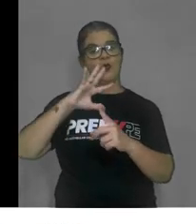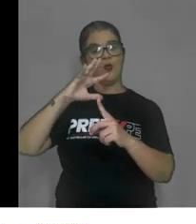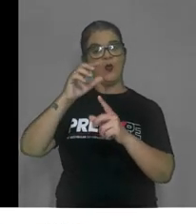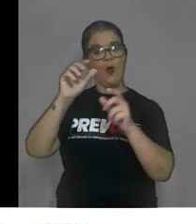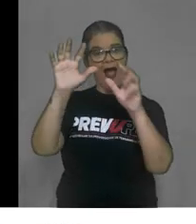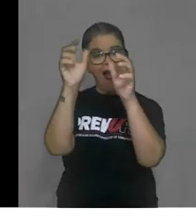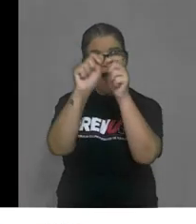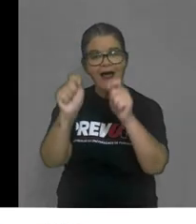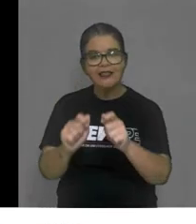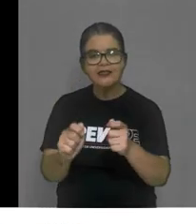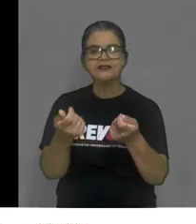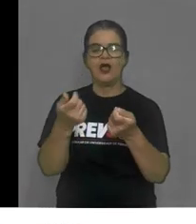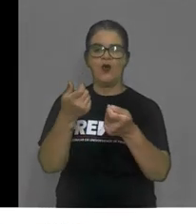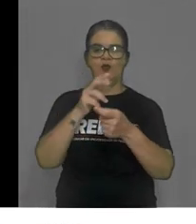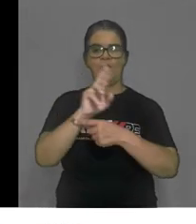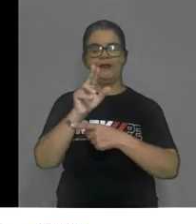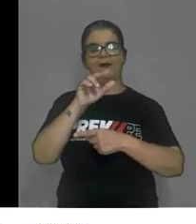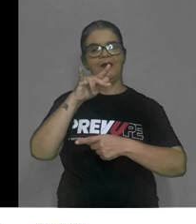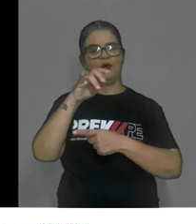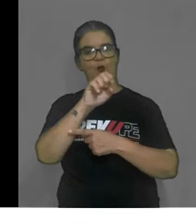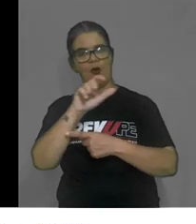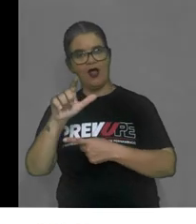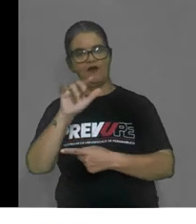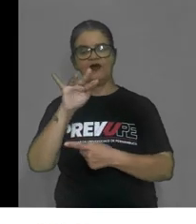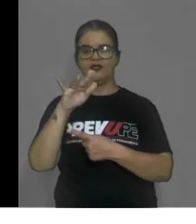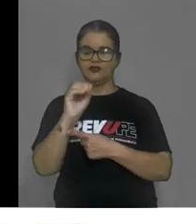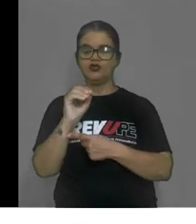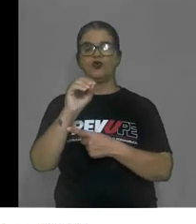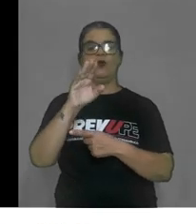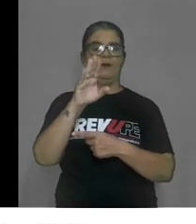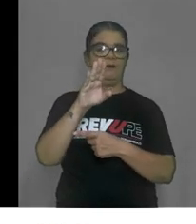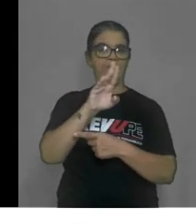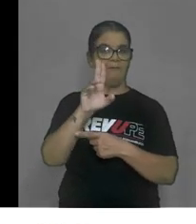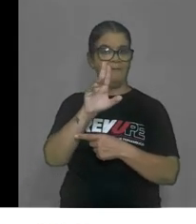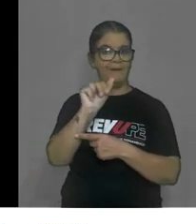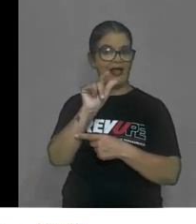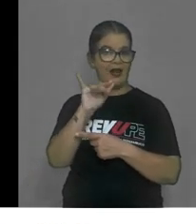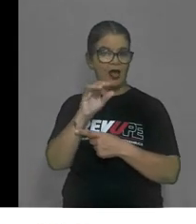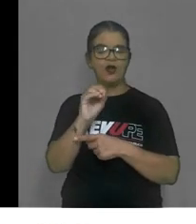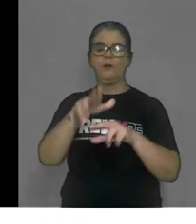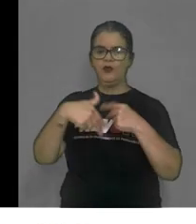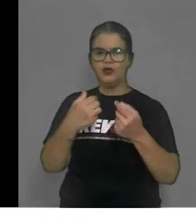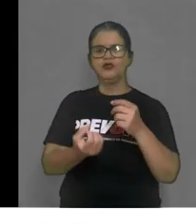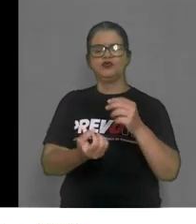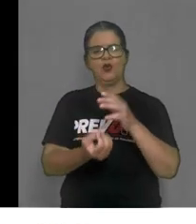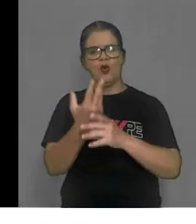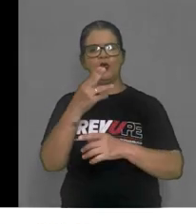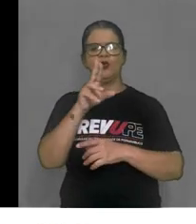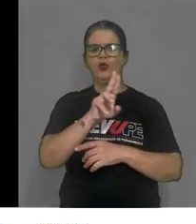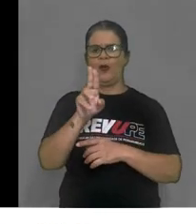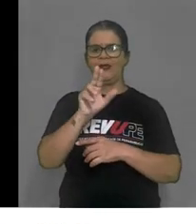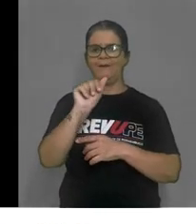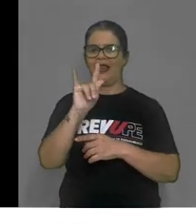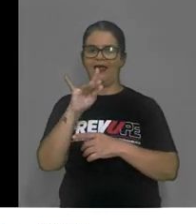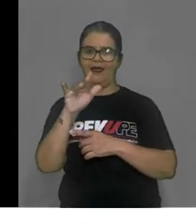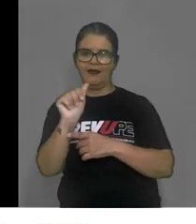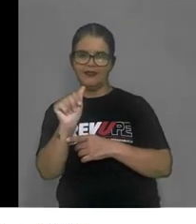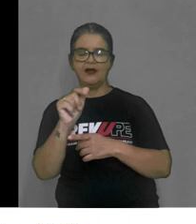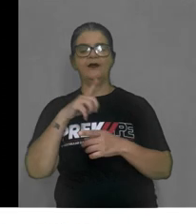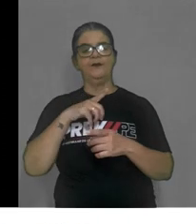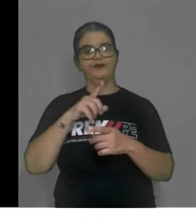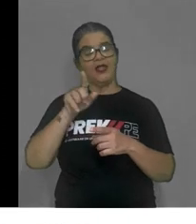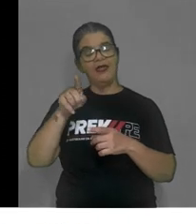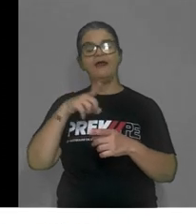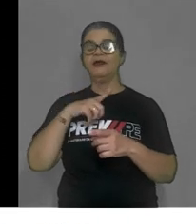Francisco Ferreira, o balaio, daí o nome Balaiada. Eles ocuparam a vila de Caxias